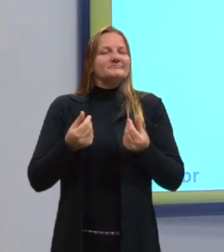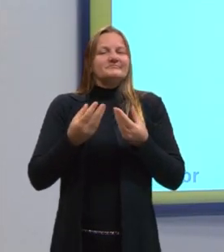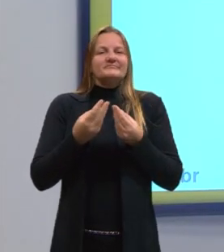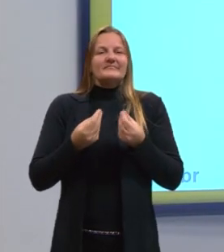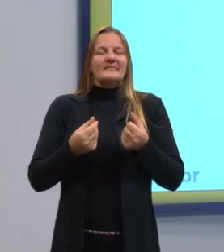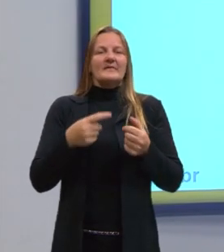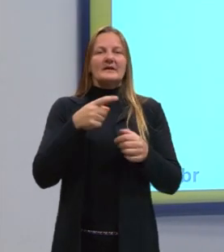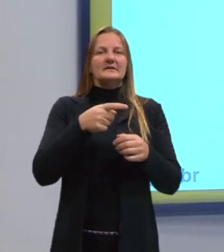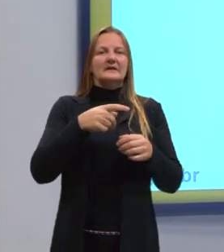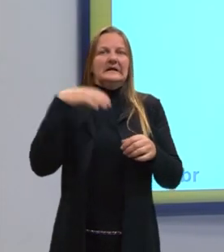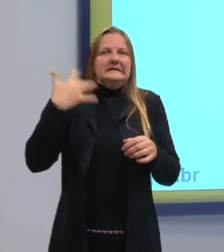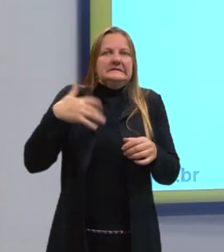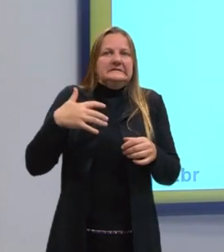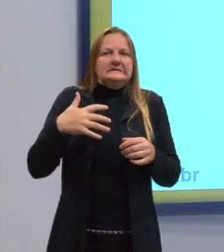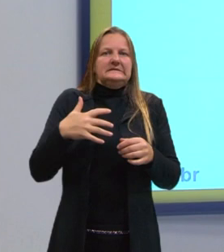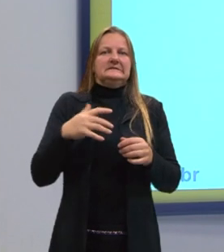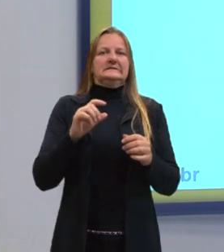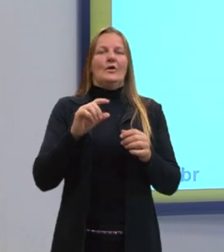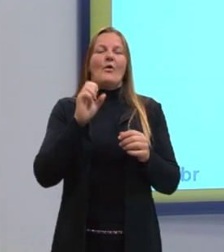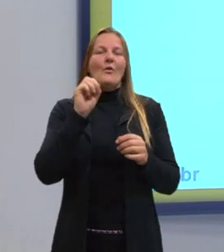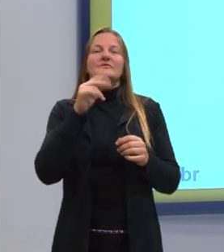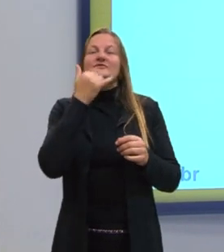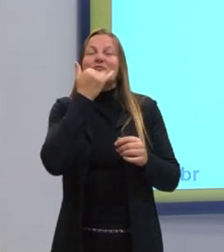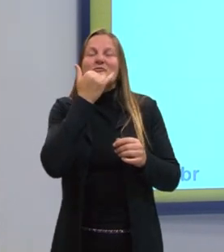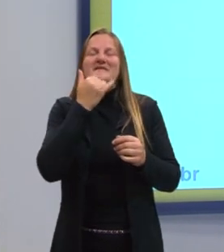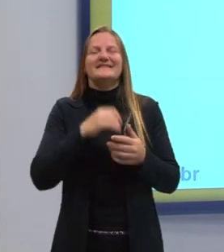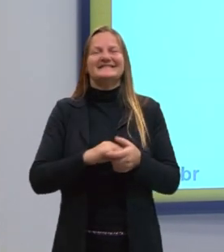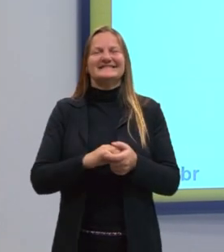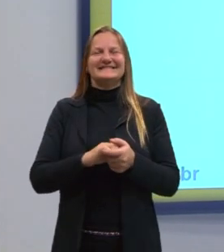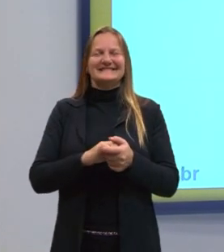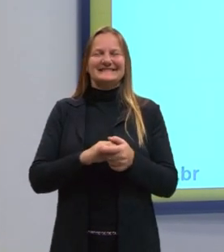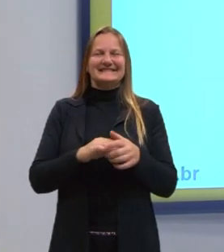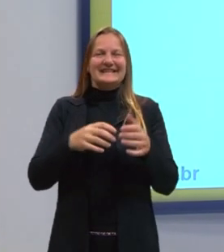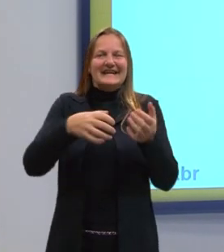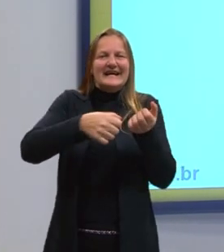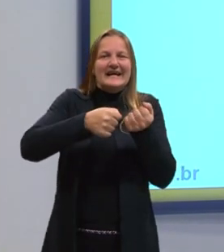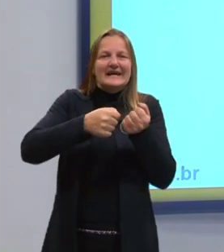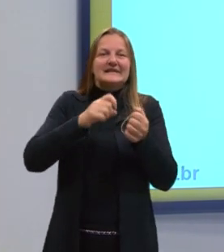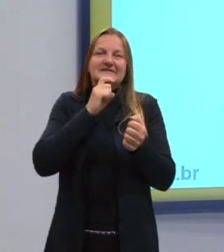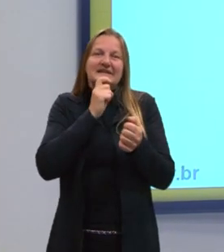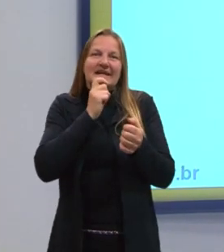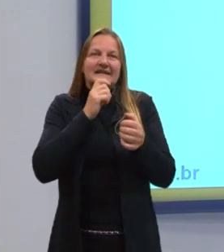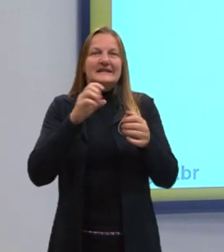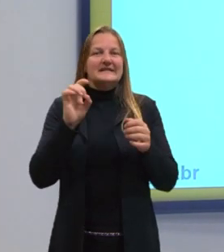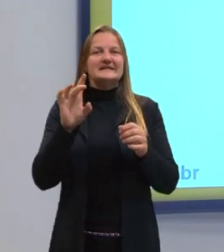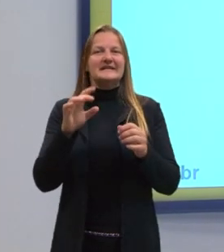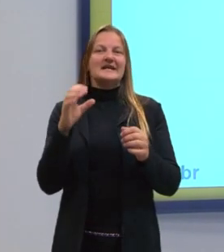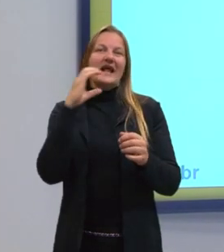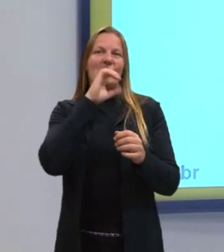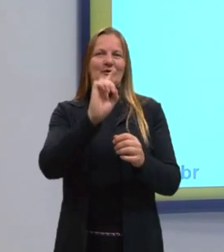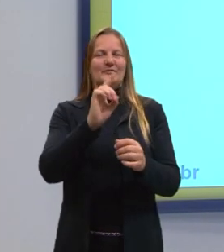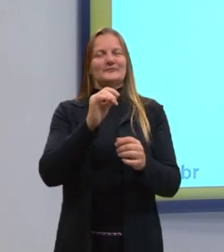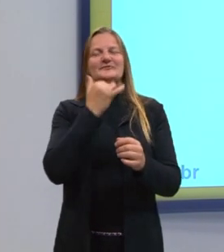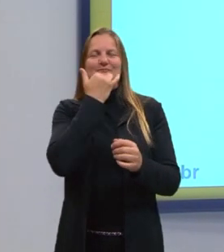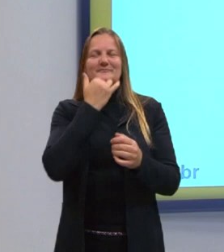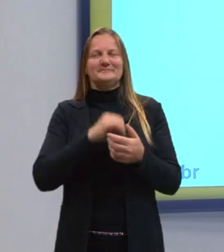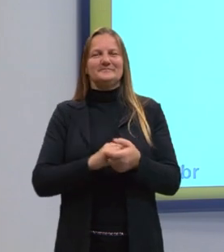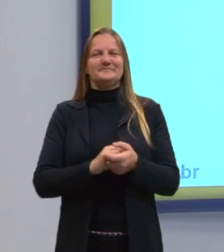E essa aqui, então, um pouquinho mais gelada, em uma sensação mais gelada. E a gente vai ver, então, por que